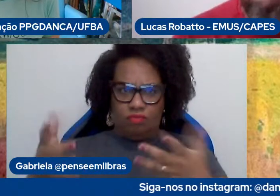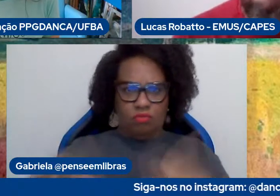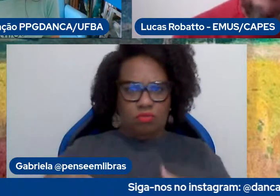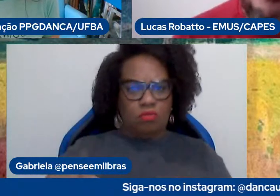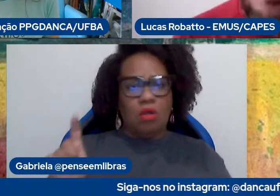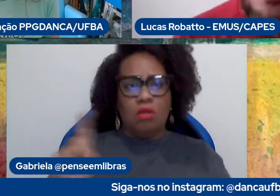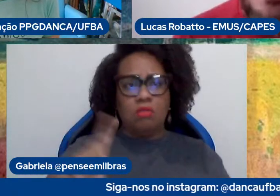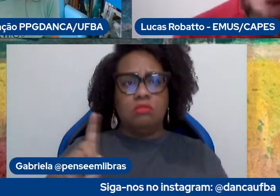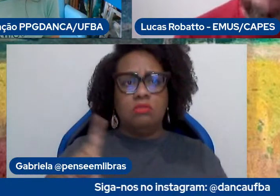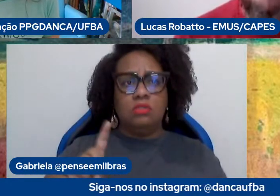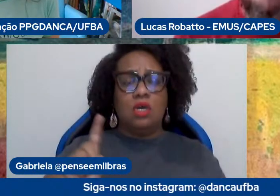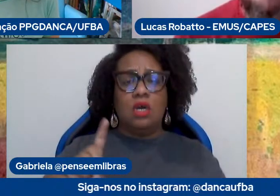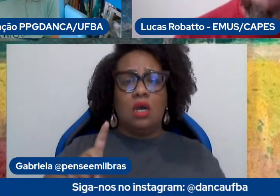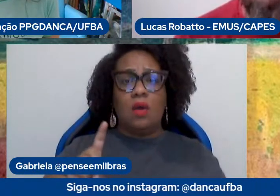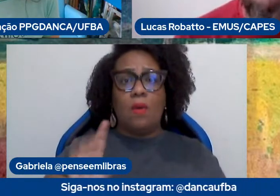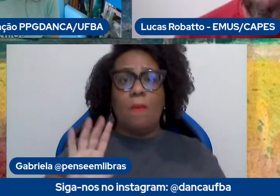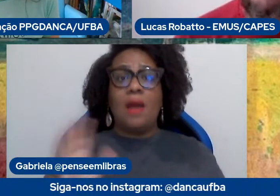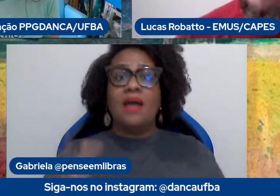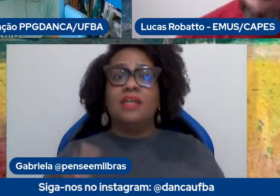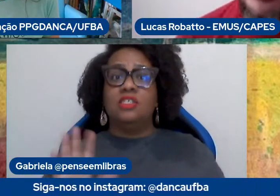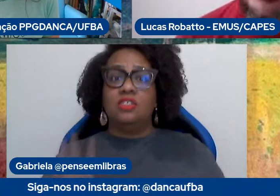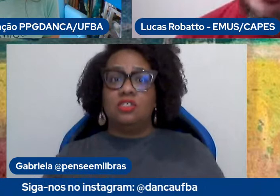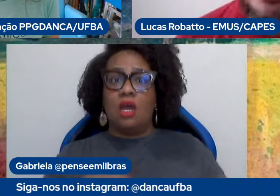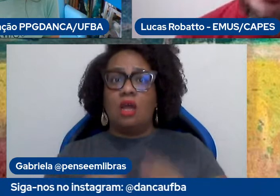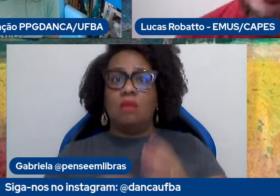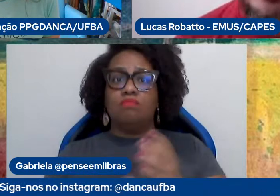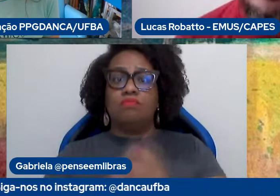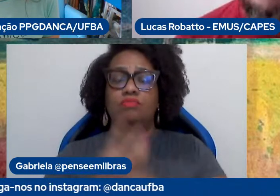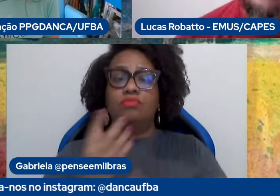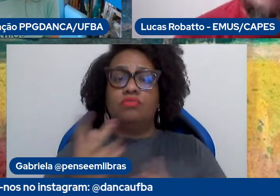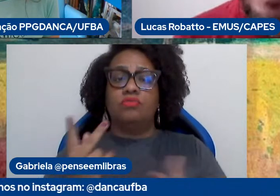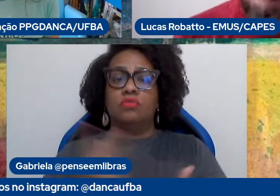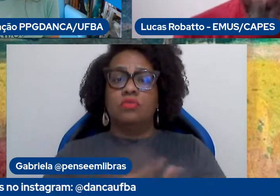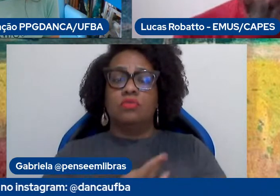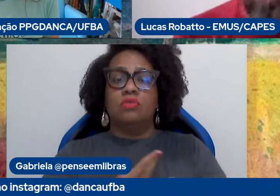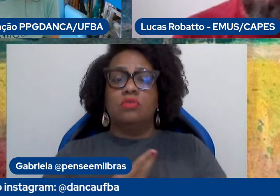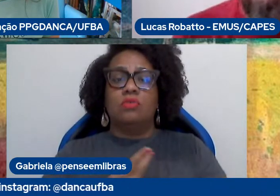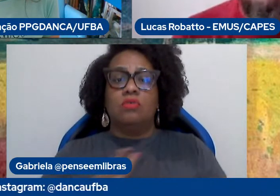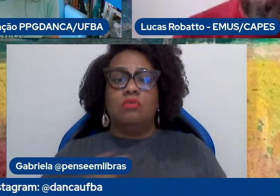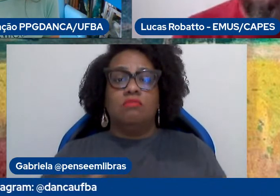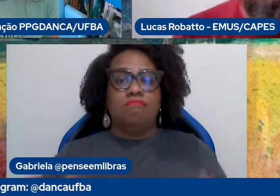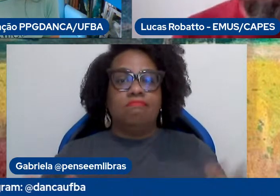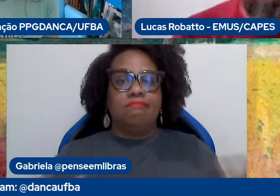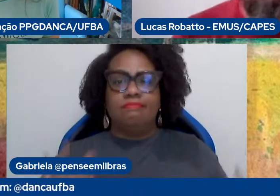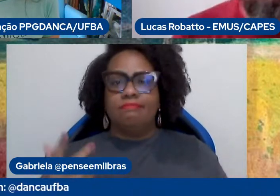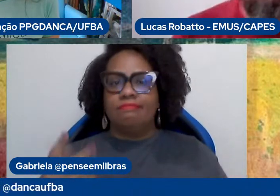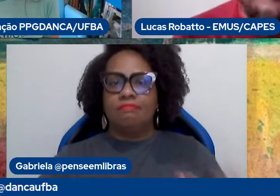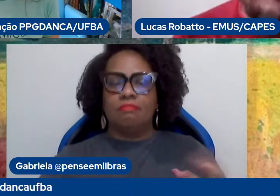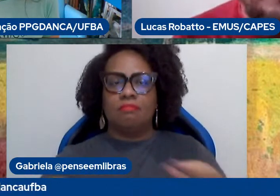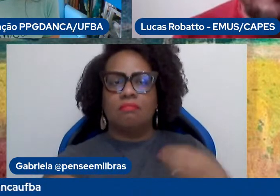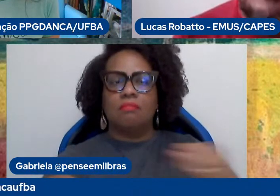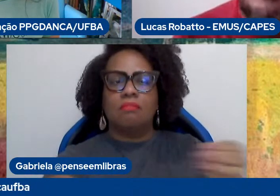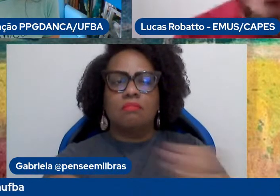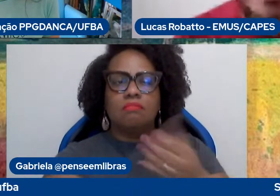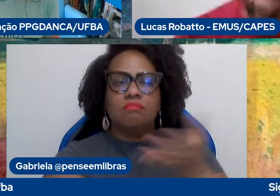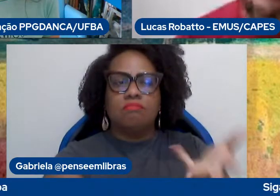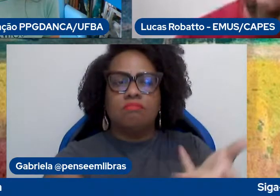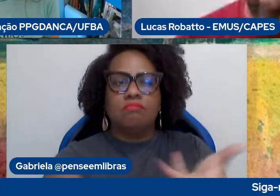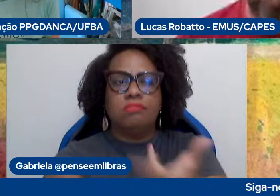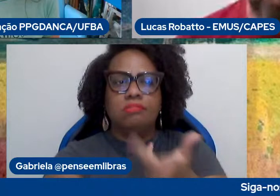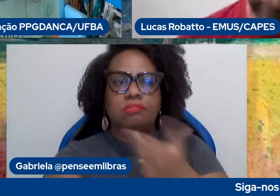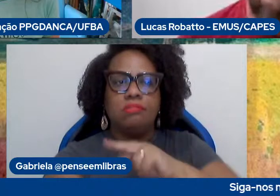foi criada uma situação onde não há fluidez de ações,